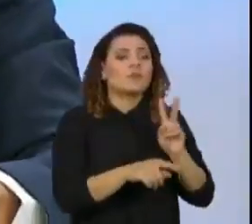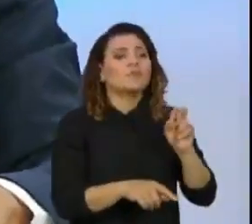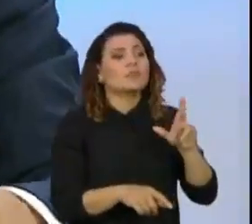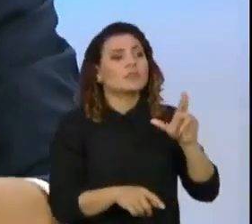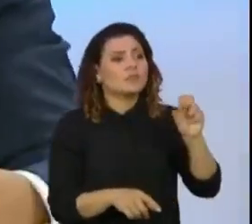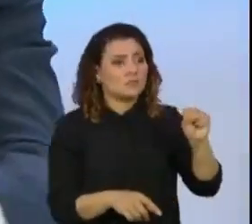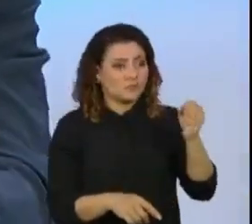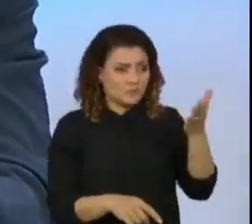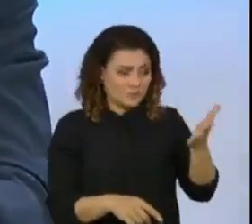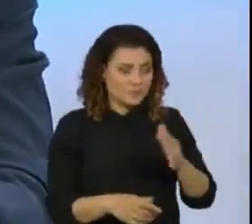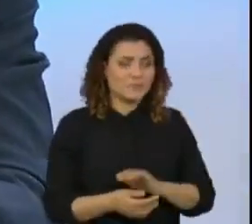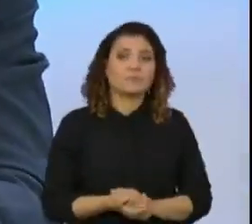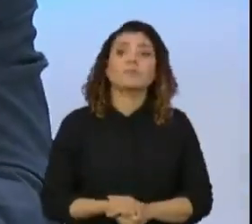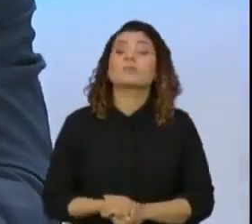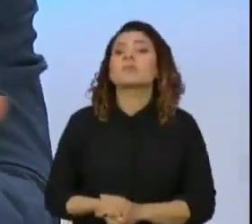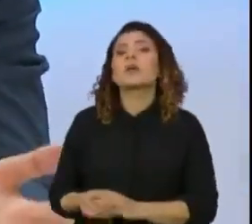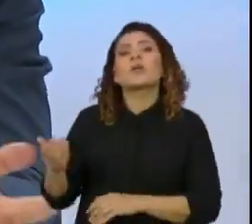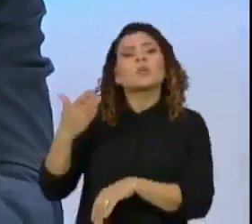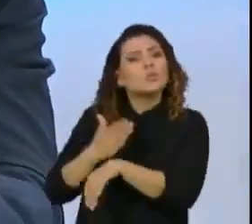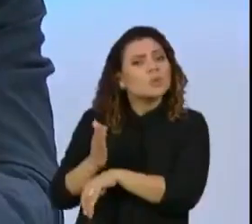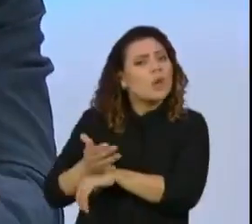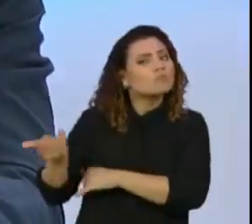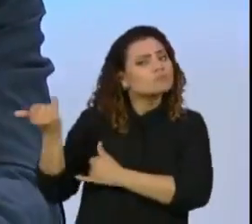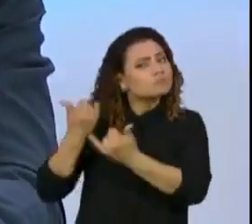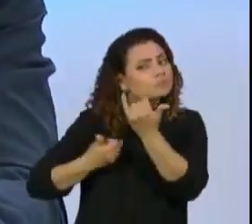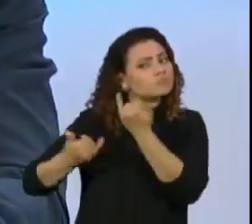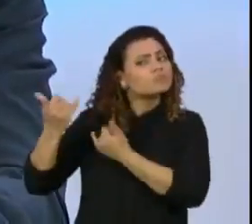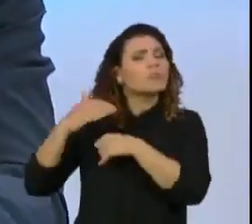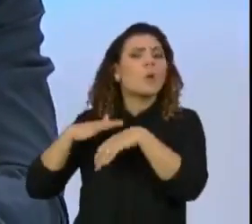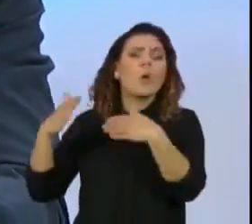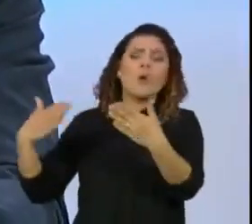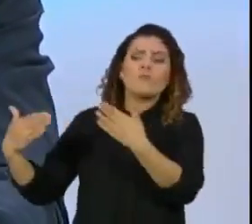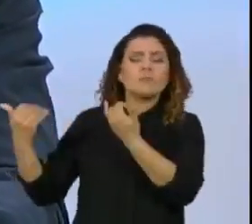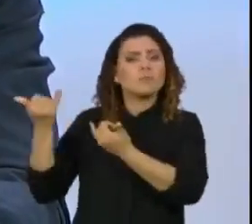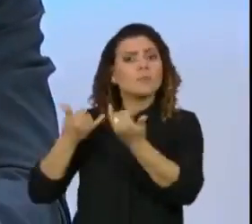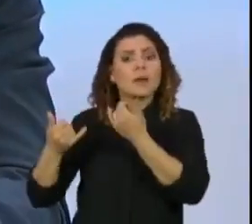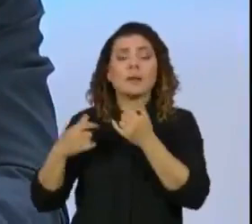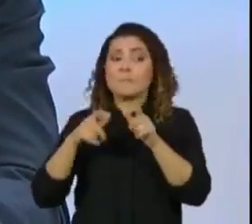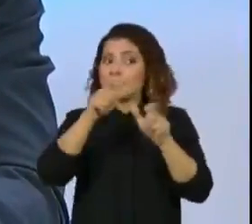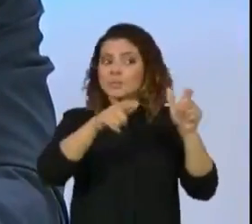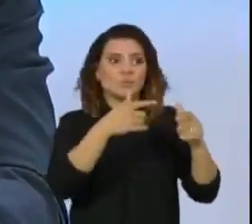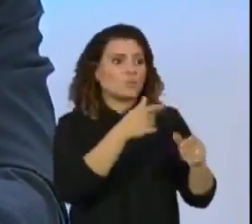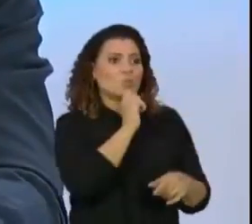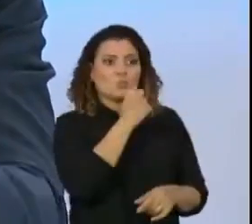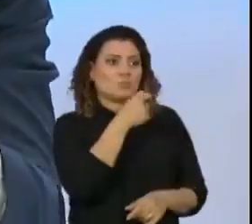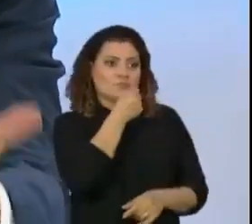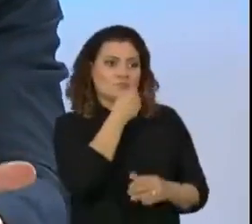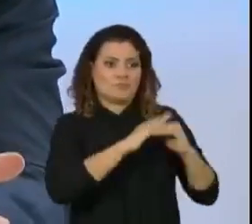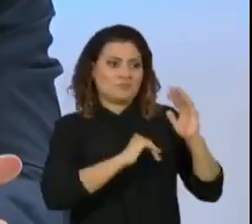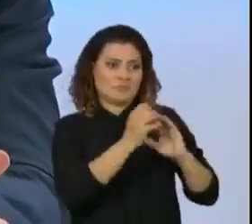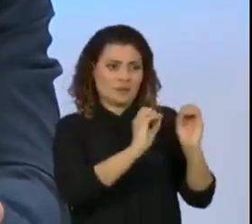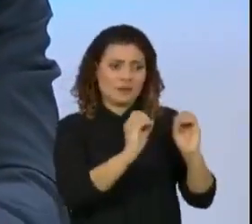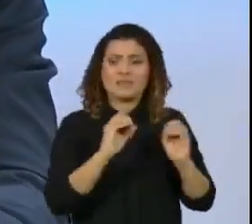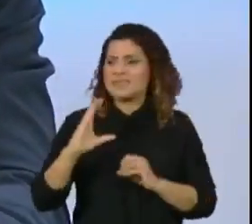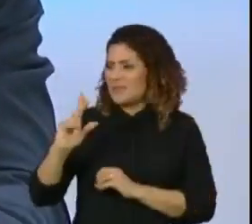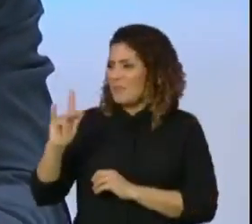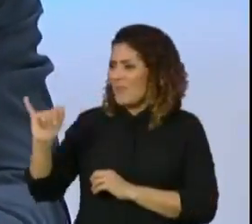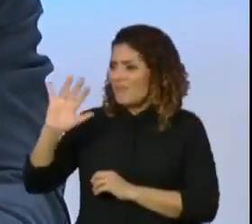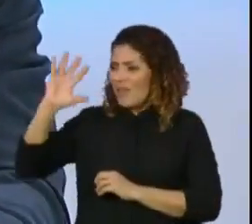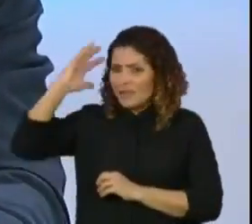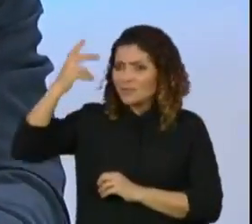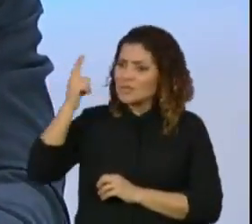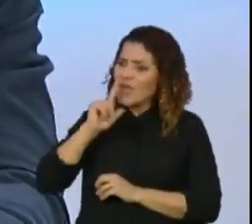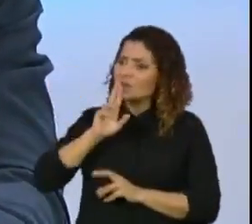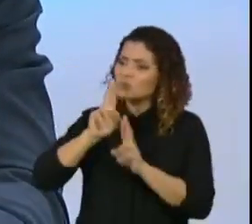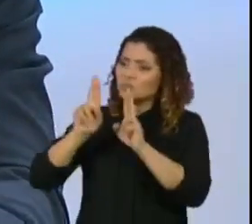Senador, a gente ouve muito das pessoas com quem a gente conversa, principalmente quem não é jornalista, a pergunta, essa CPI vai dar em alguma coisa?